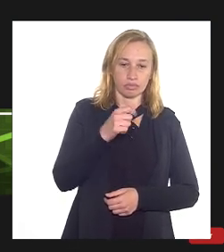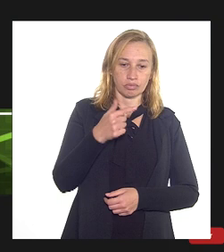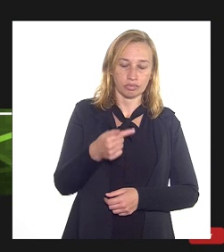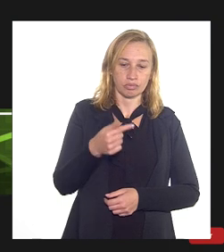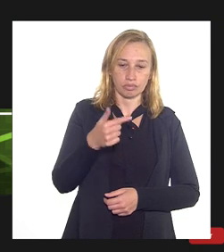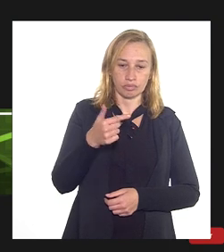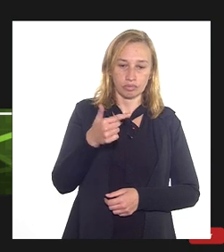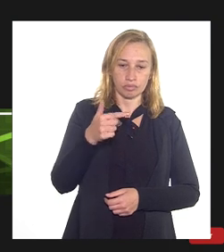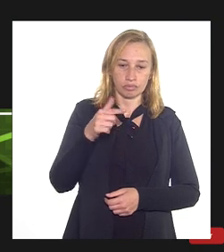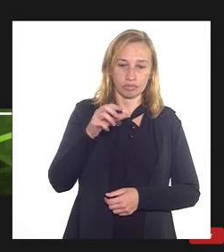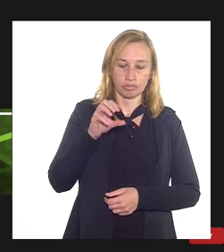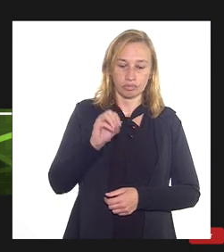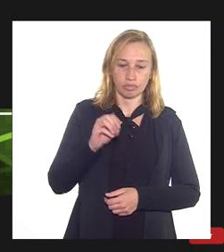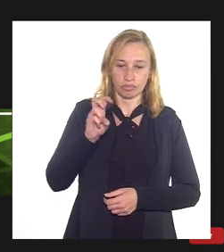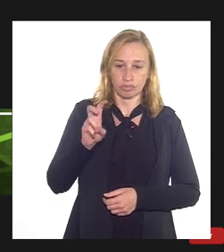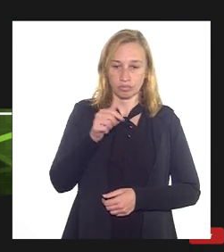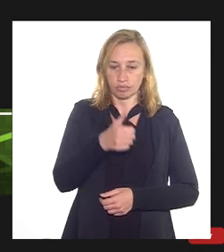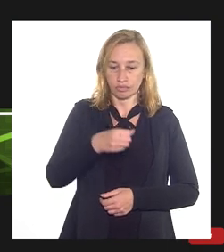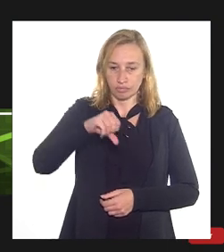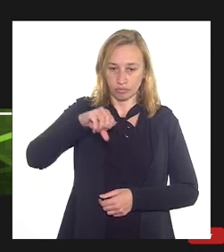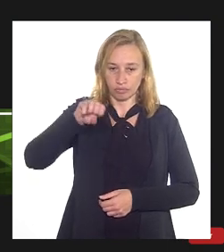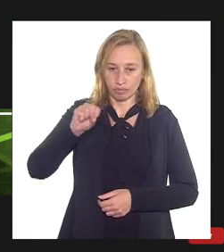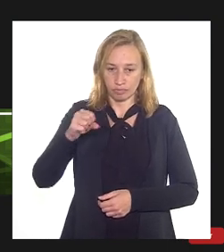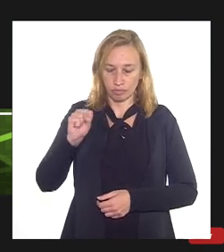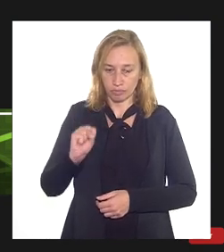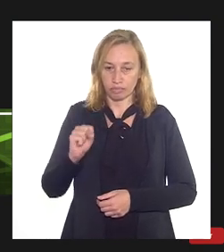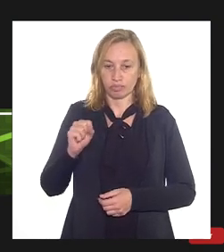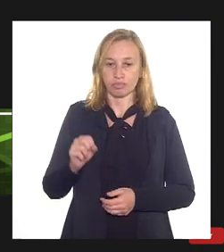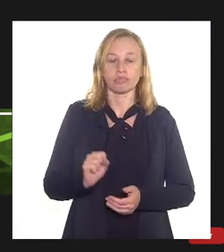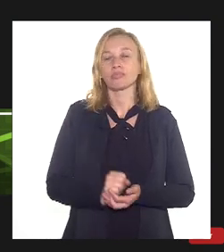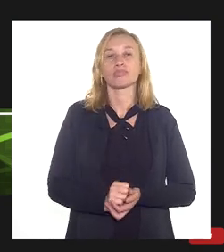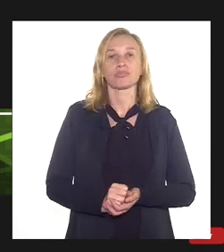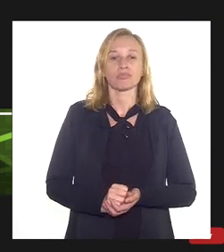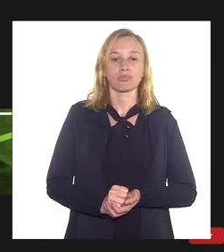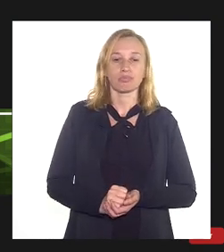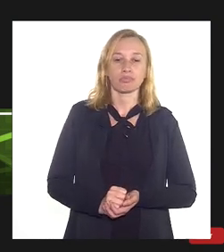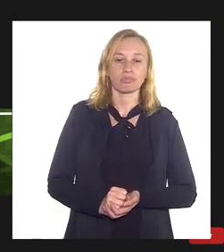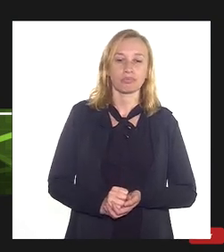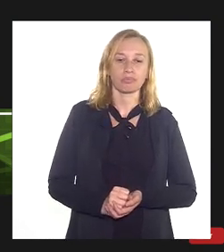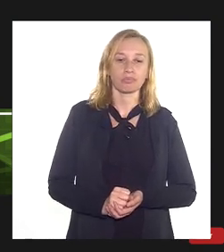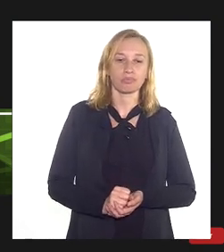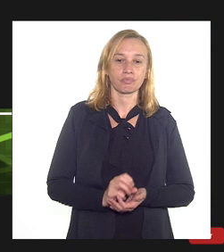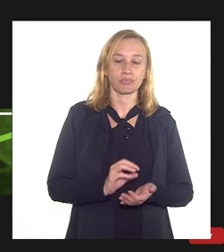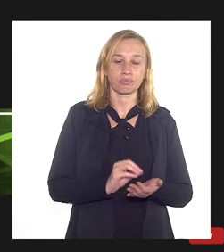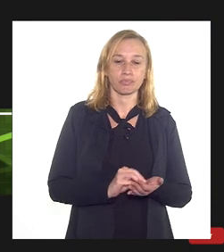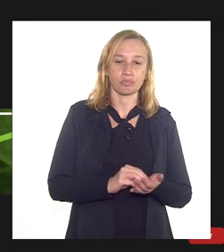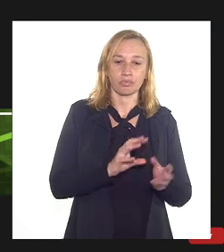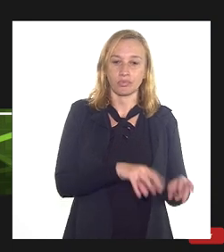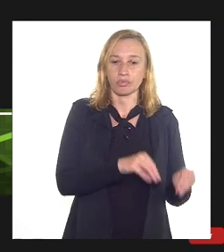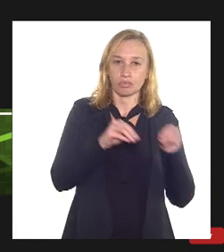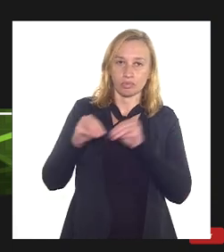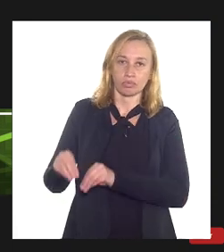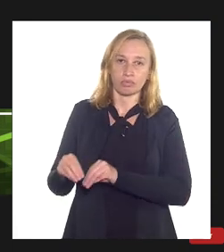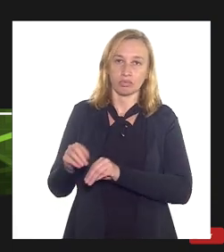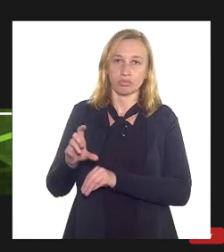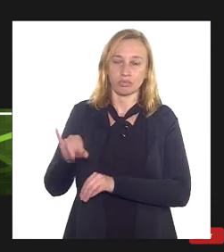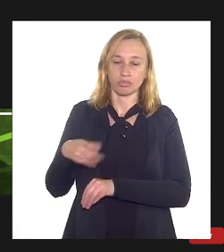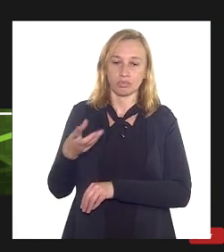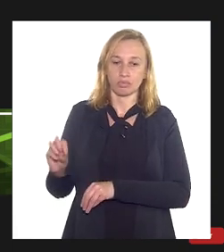que diz abre aspas no caso de extinção ou transferência da concessão